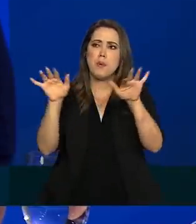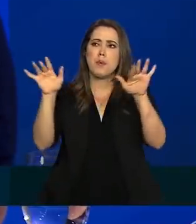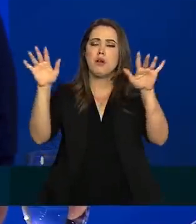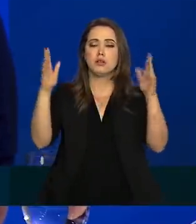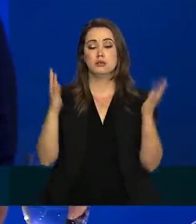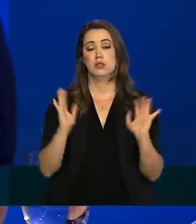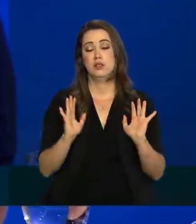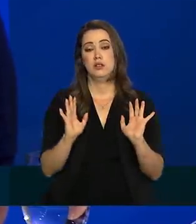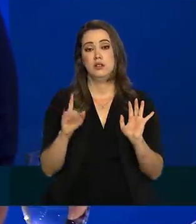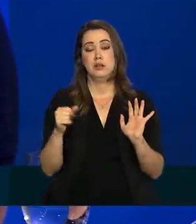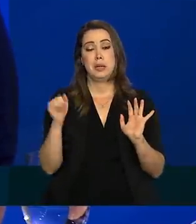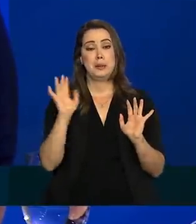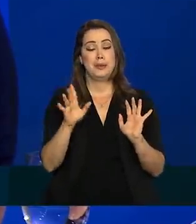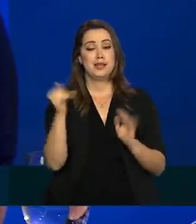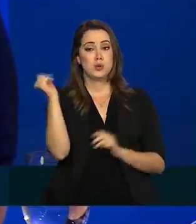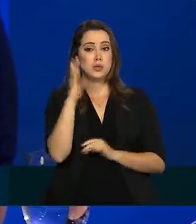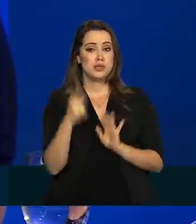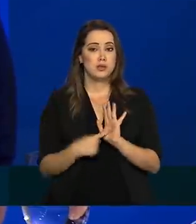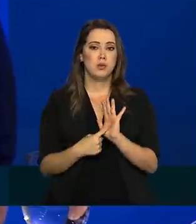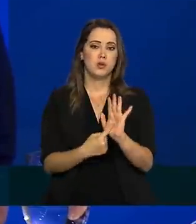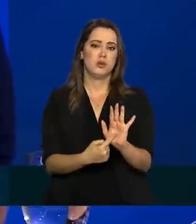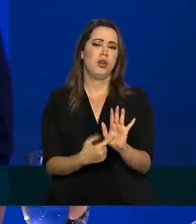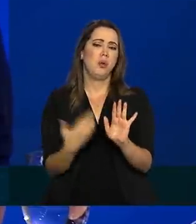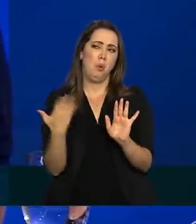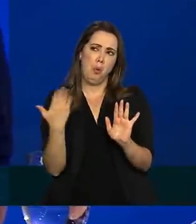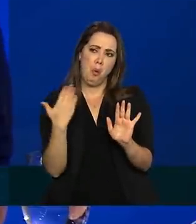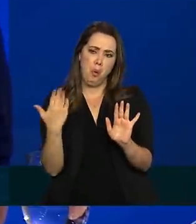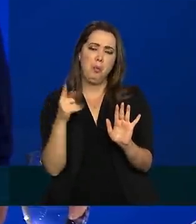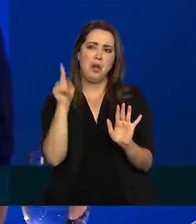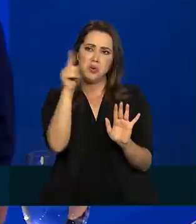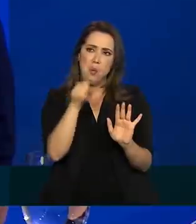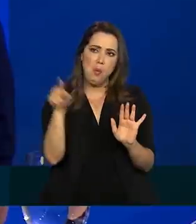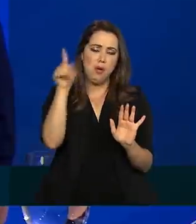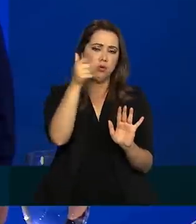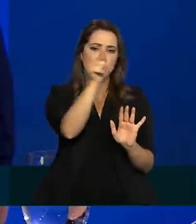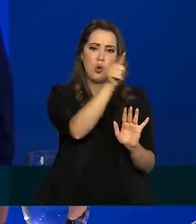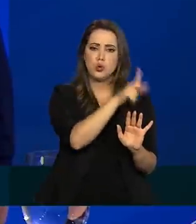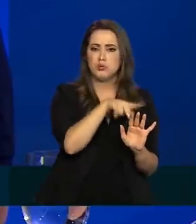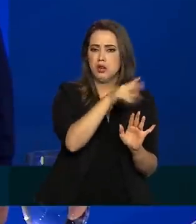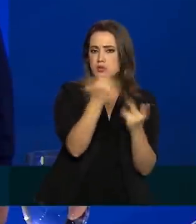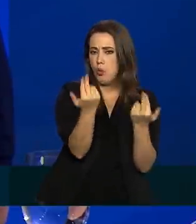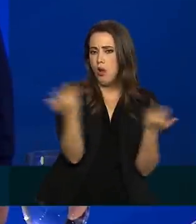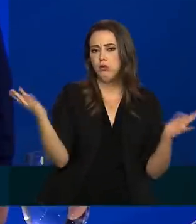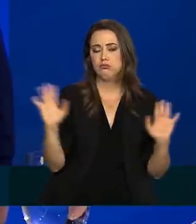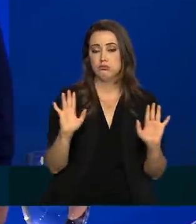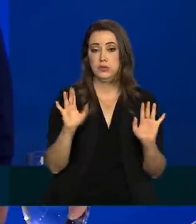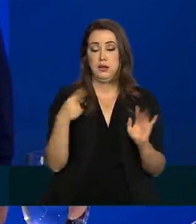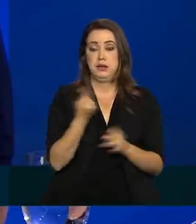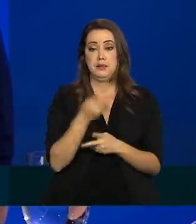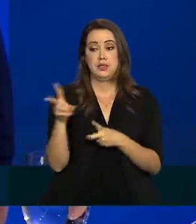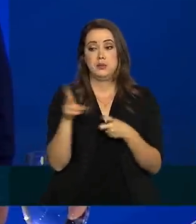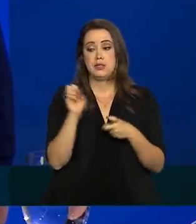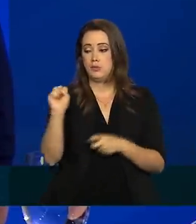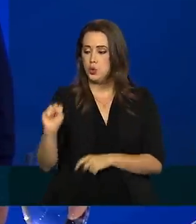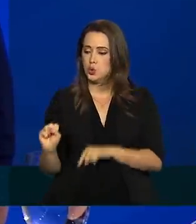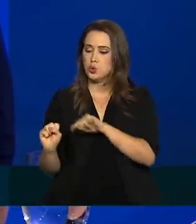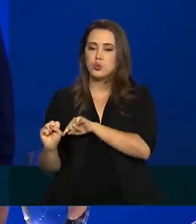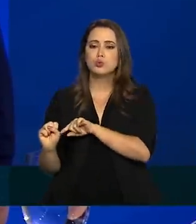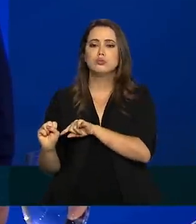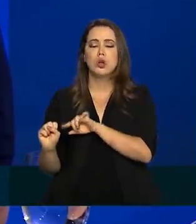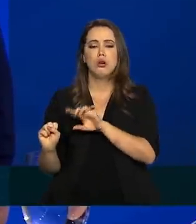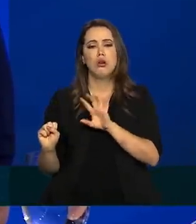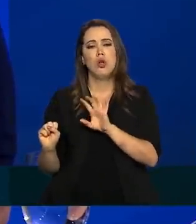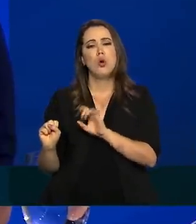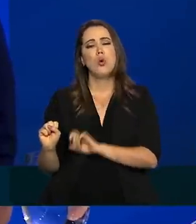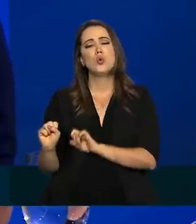território. O que o Brasil está mostrando, então, é um resultado parecido. Na minha percepção, o que aconteceu em relação ao sul do Brasil é